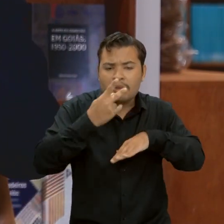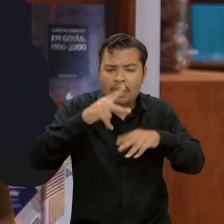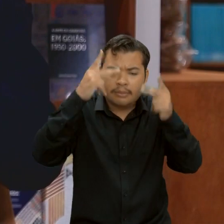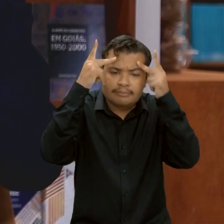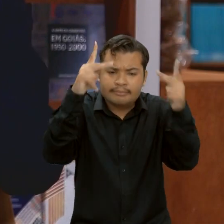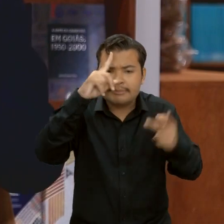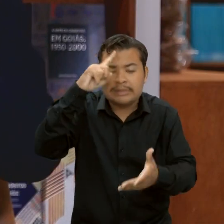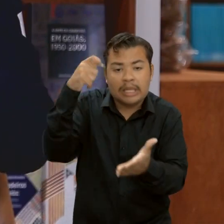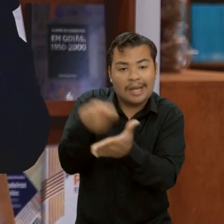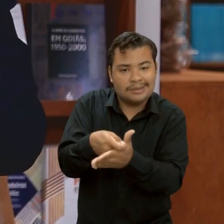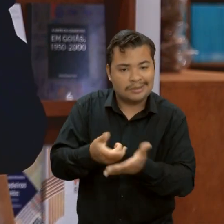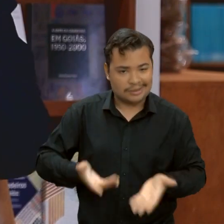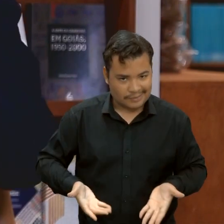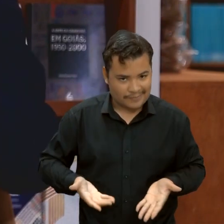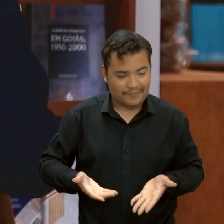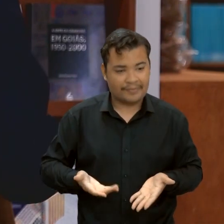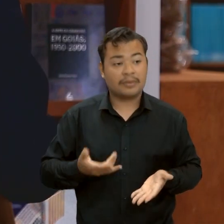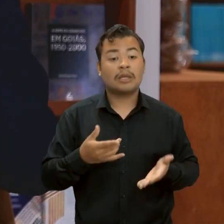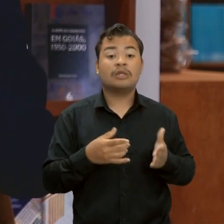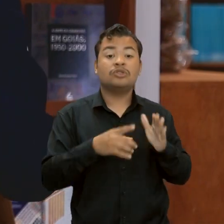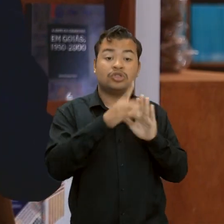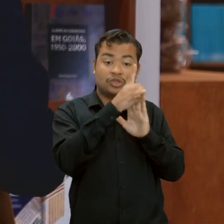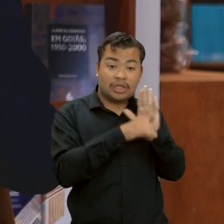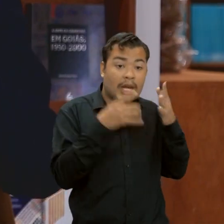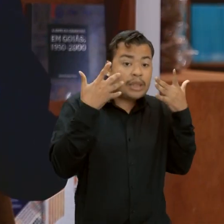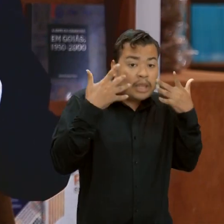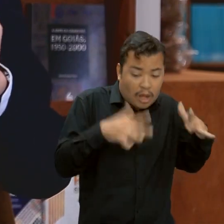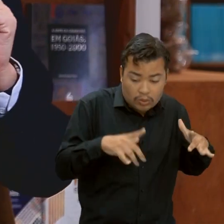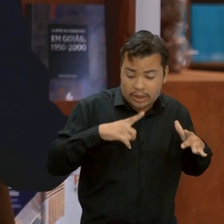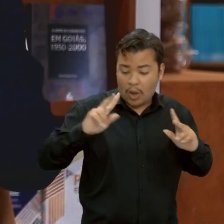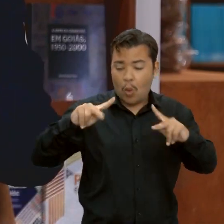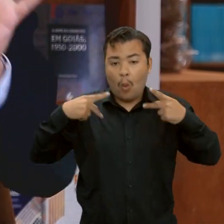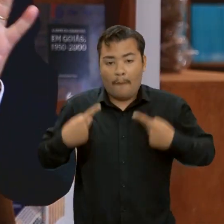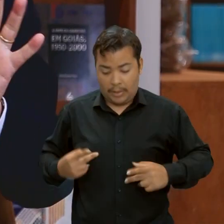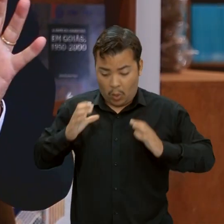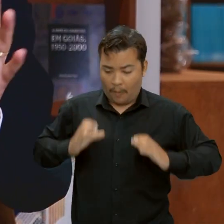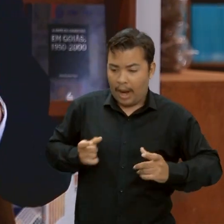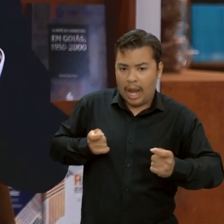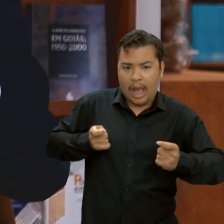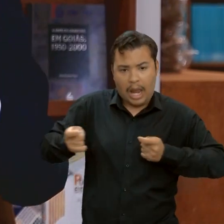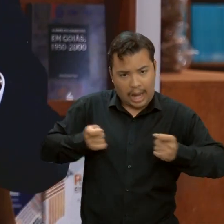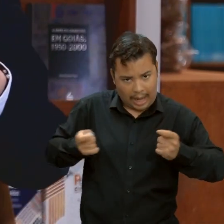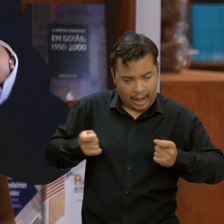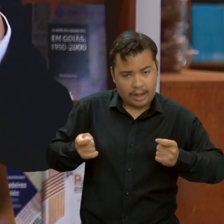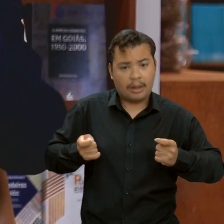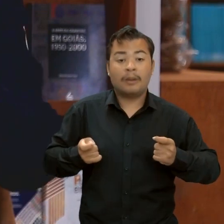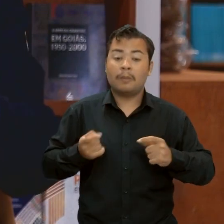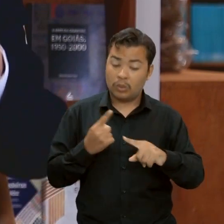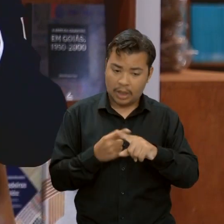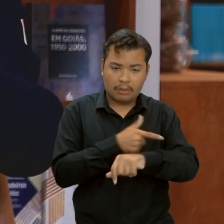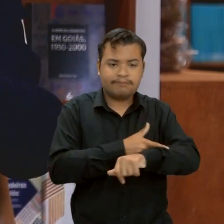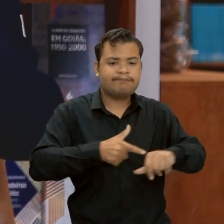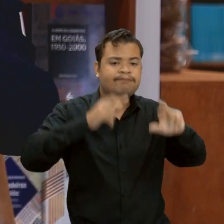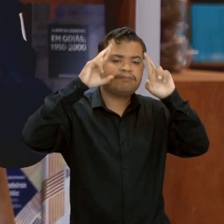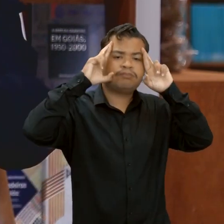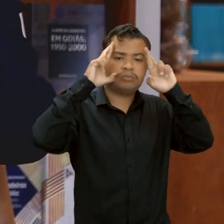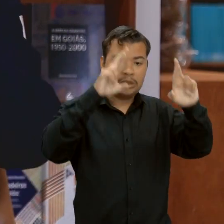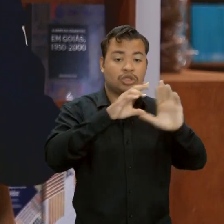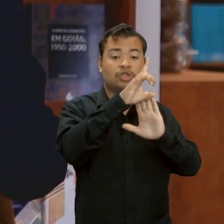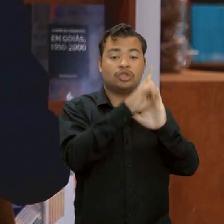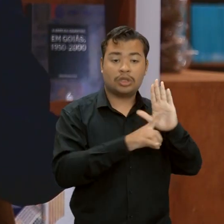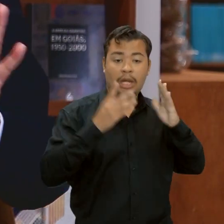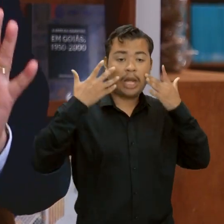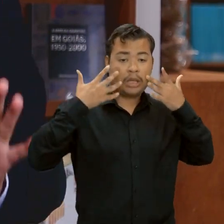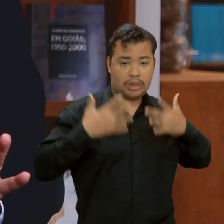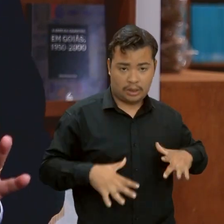direito natural vem regular o comportamento humano para que ele não desrespeite, e sim respeite os direitos naturais